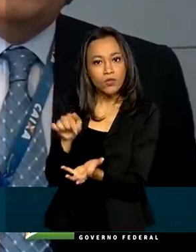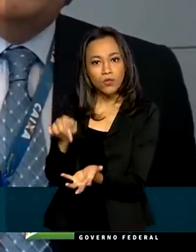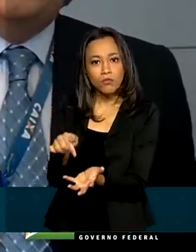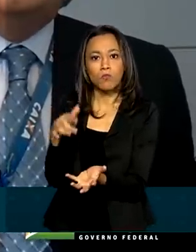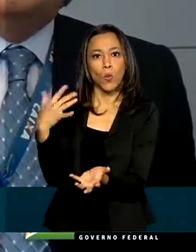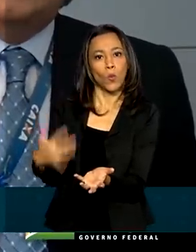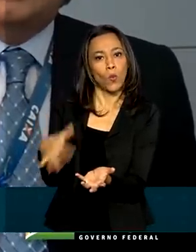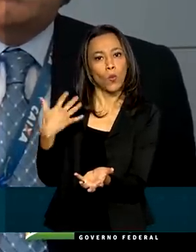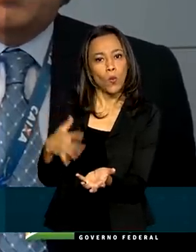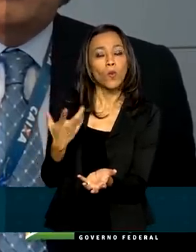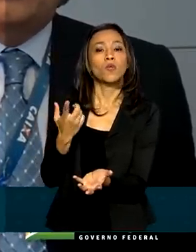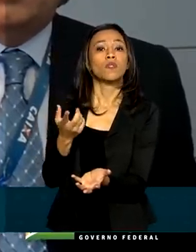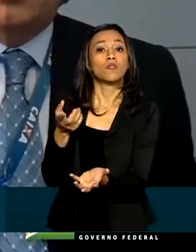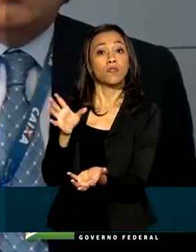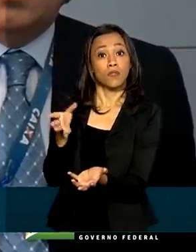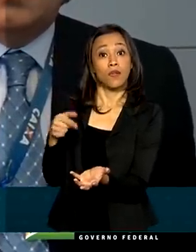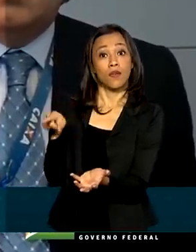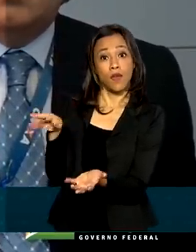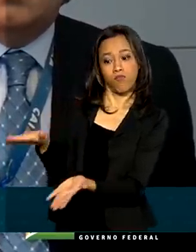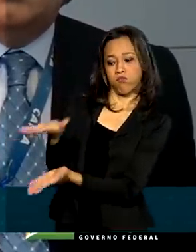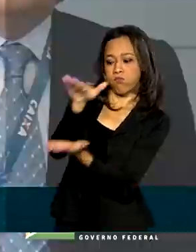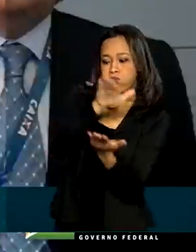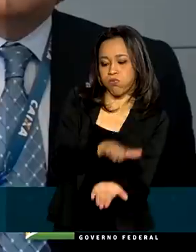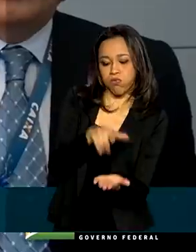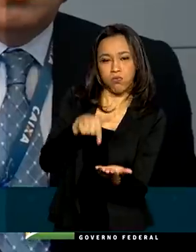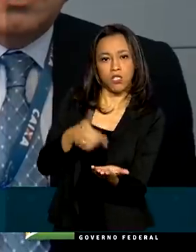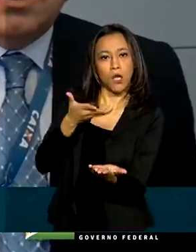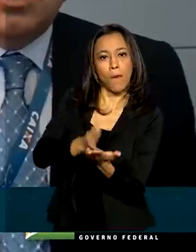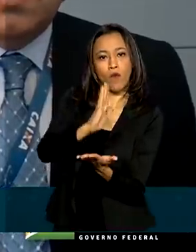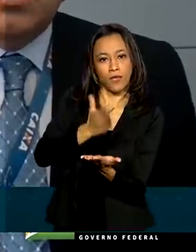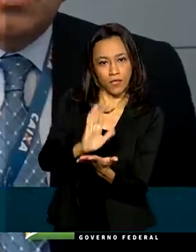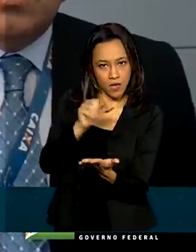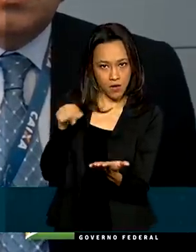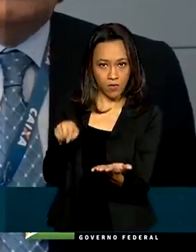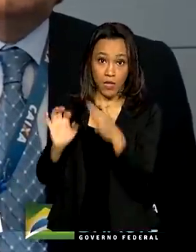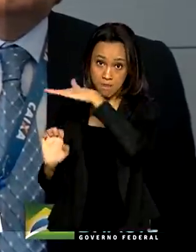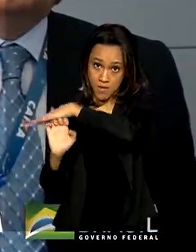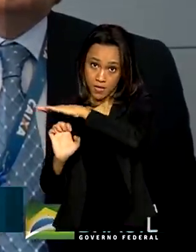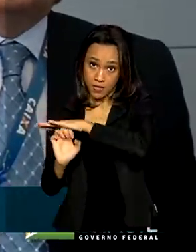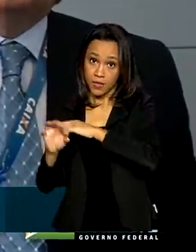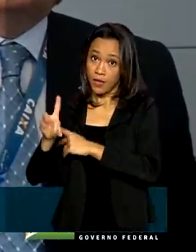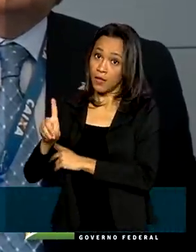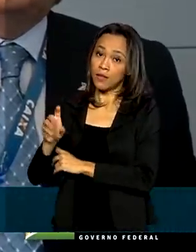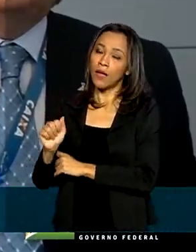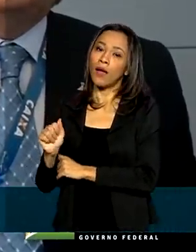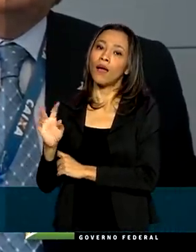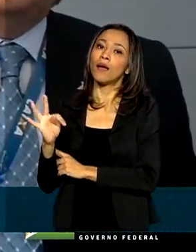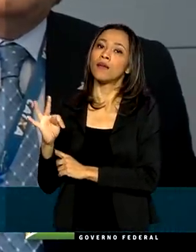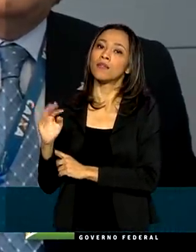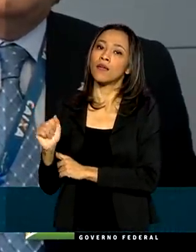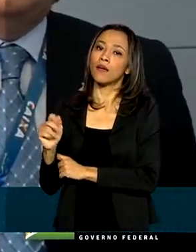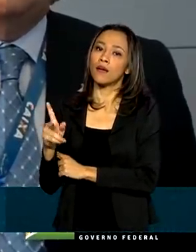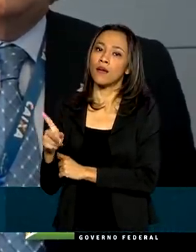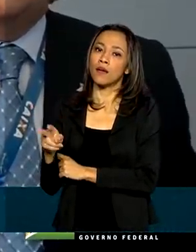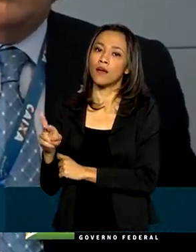vindo da data prévia do Ministério da Cidadania. Todas as pessoas que